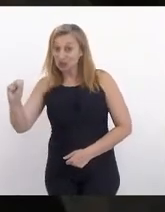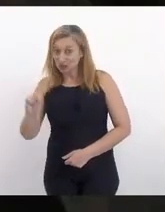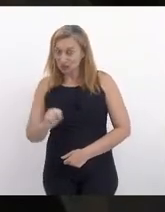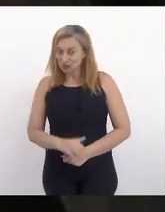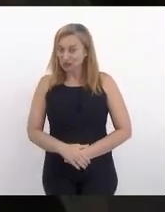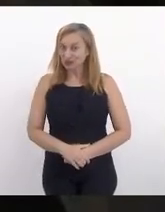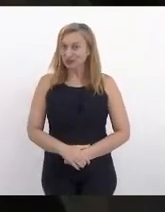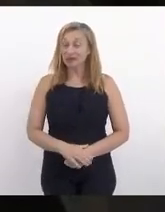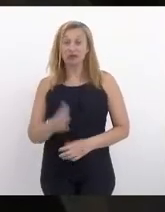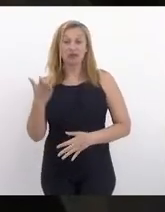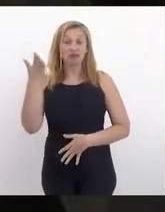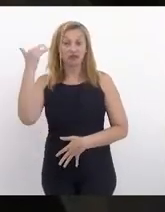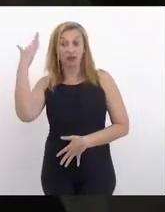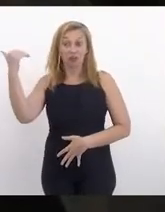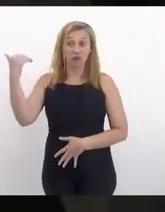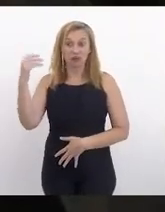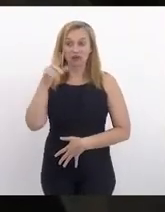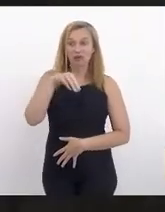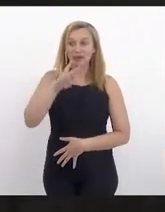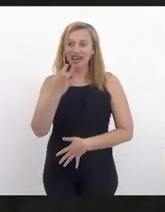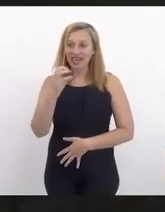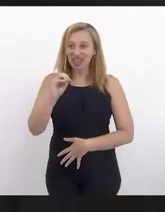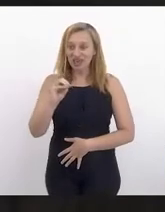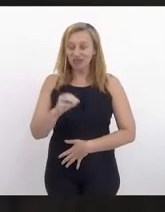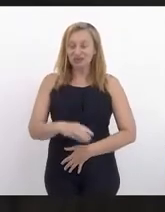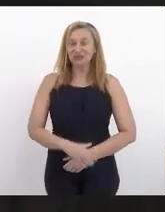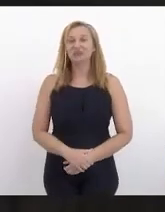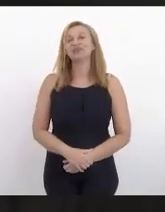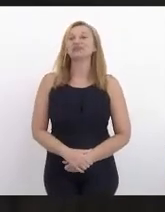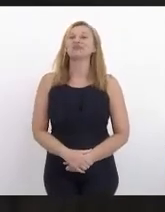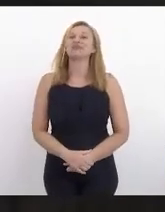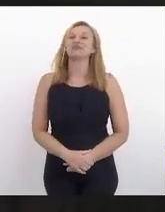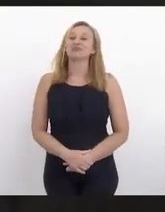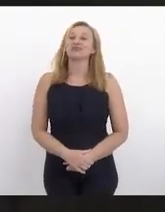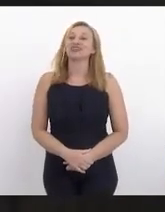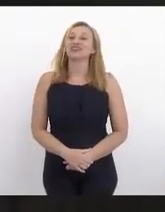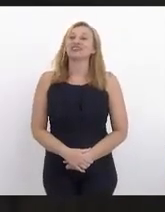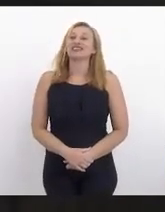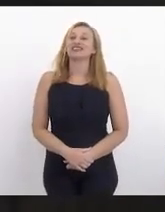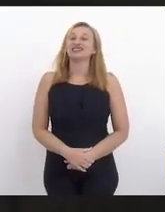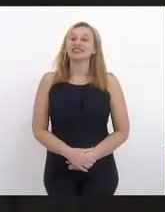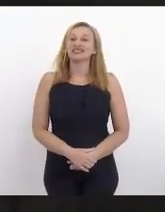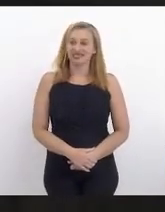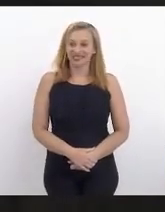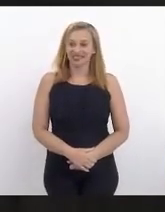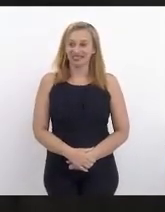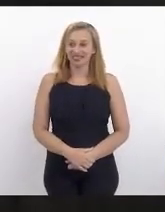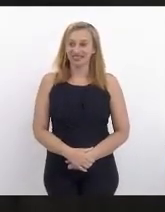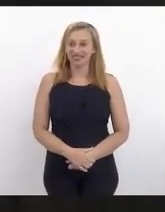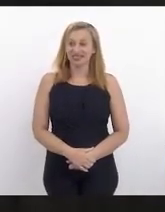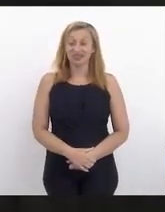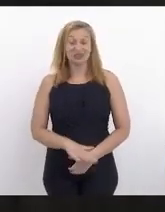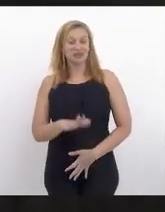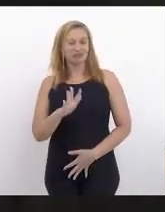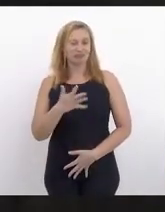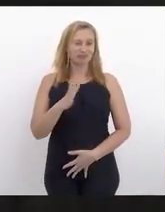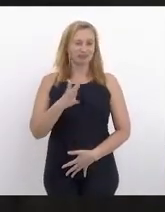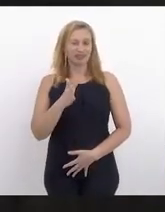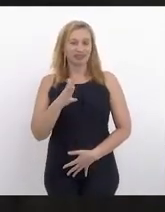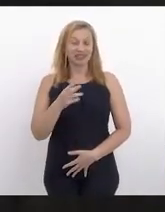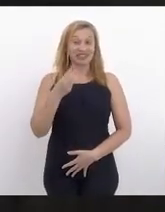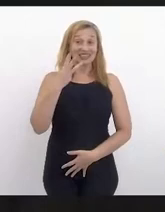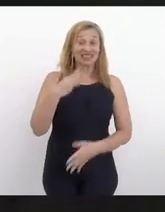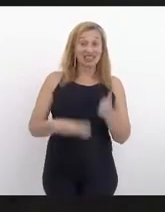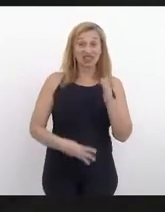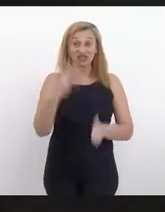mais popular Marquinhos, que está fazendo pelo menos três